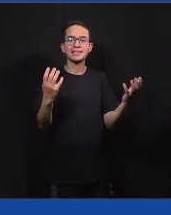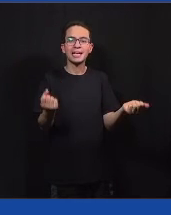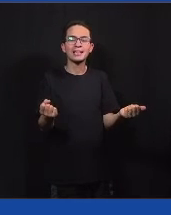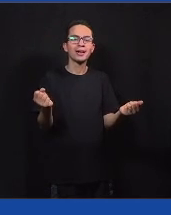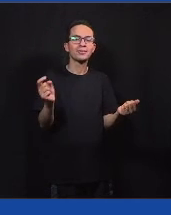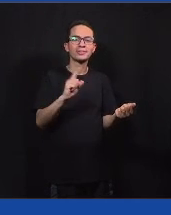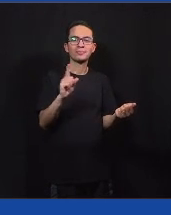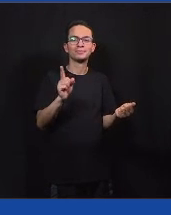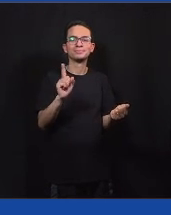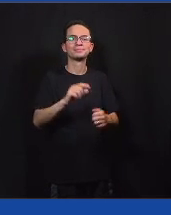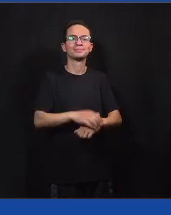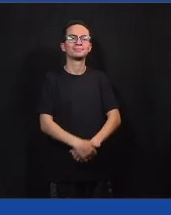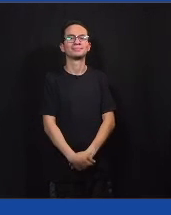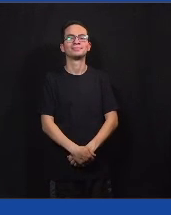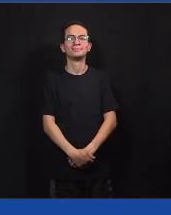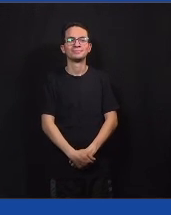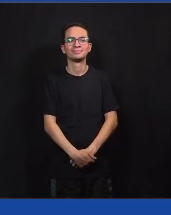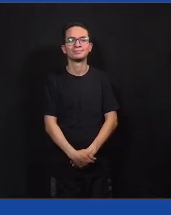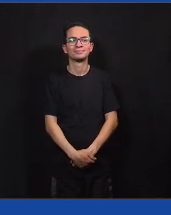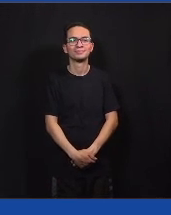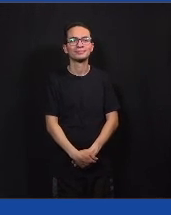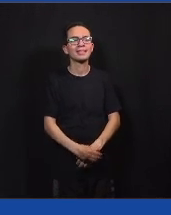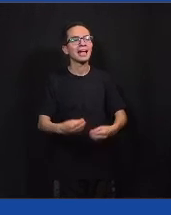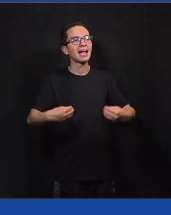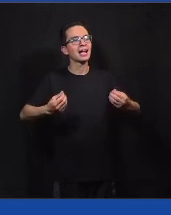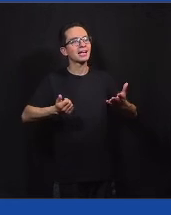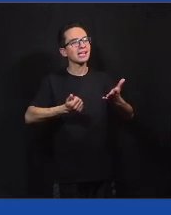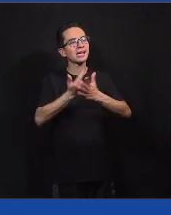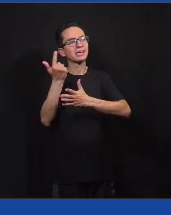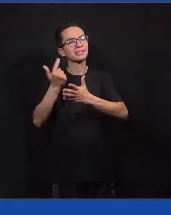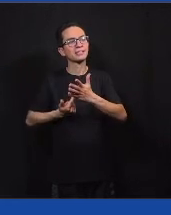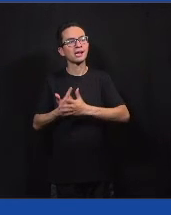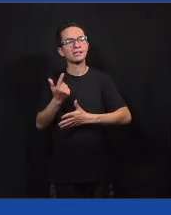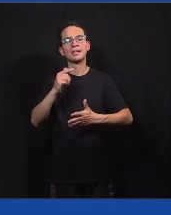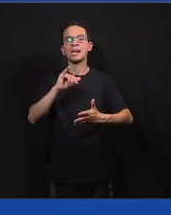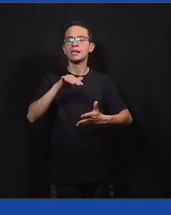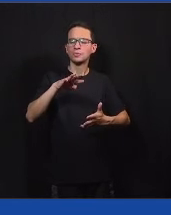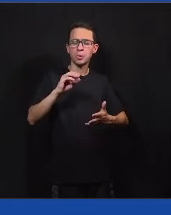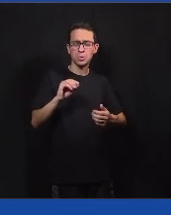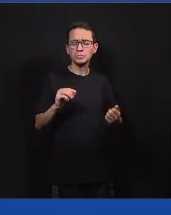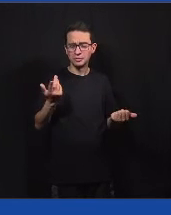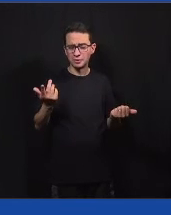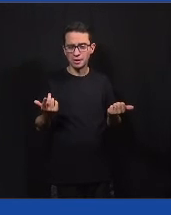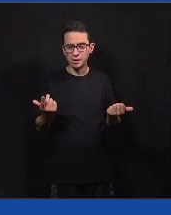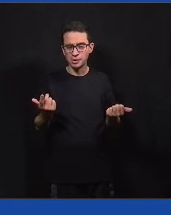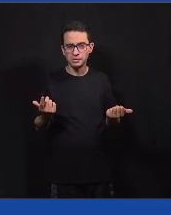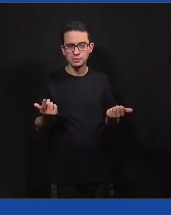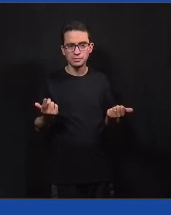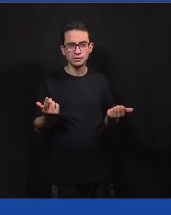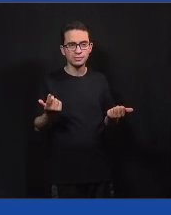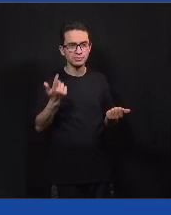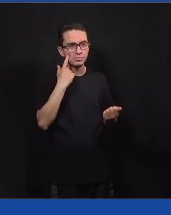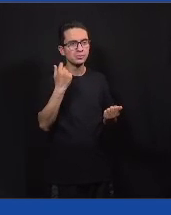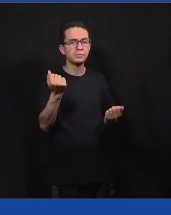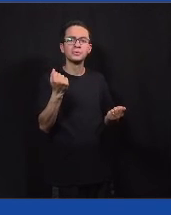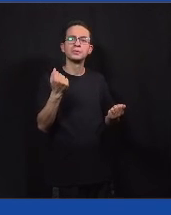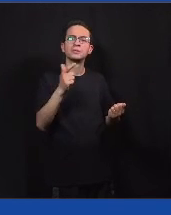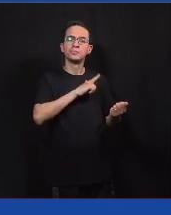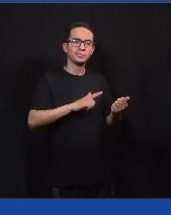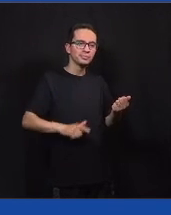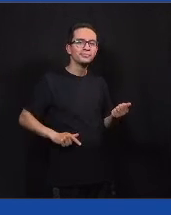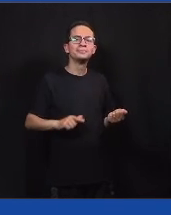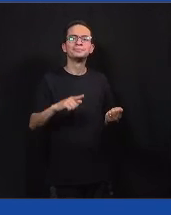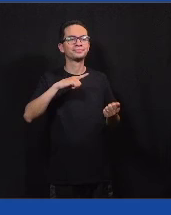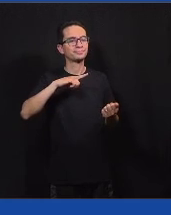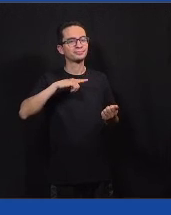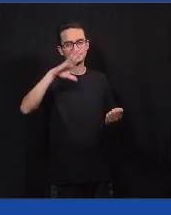interna, mas os gastos do poder executivo no sentido de execução de políticas públicas, como eu falei, é a segunda